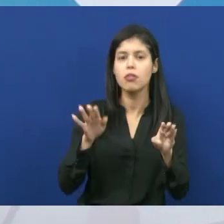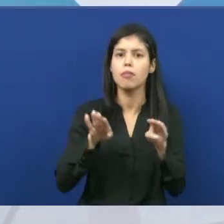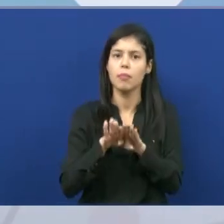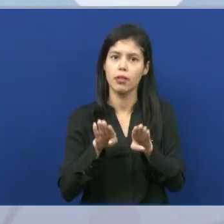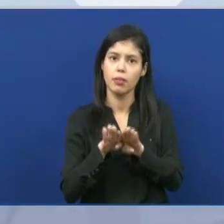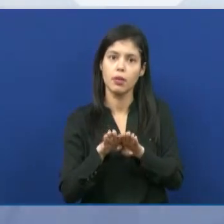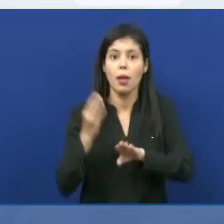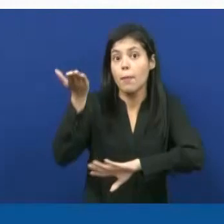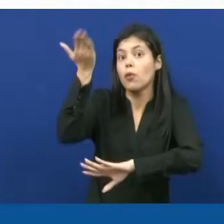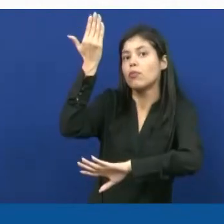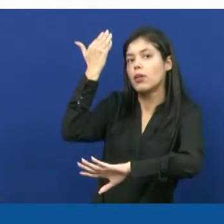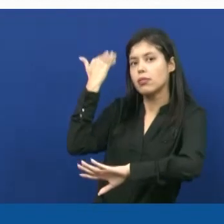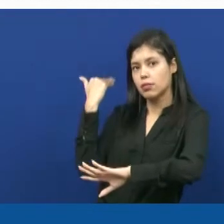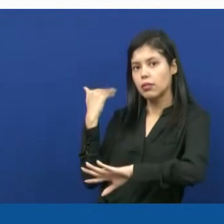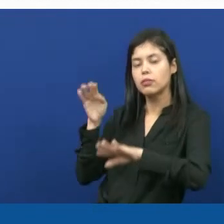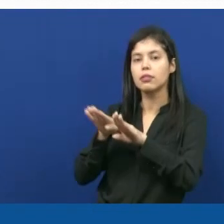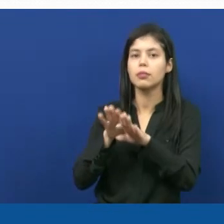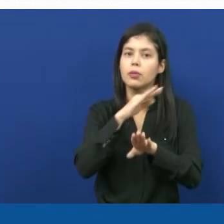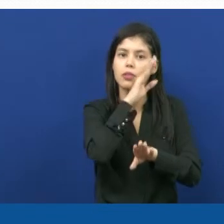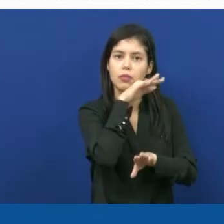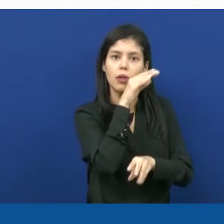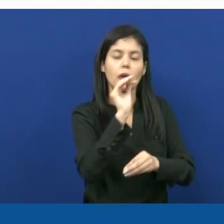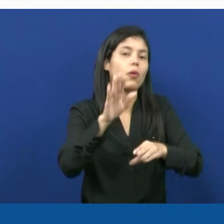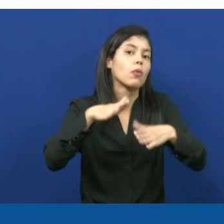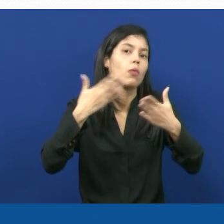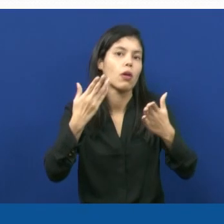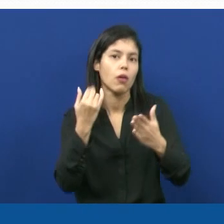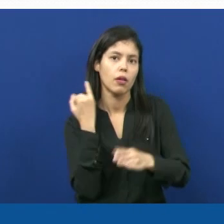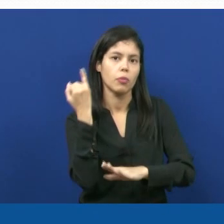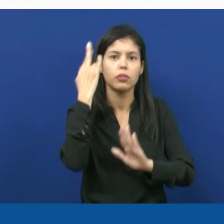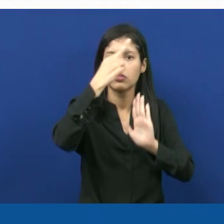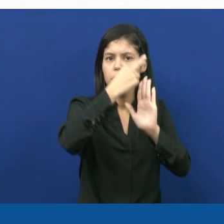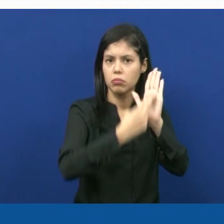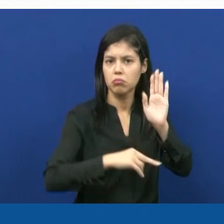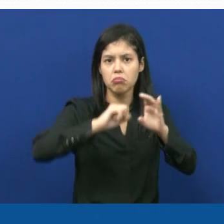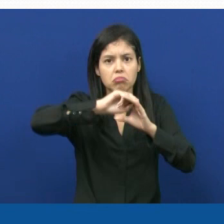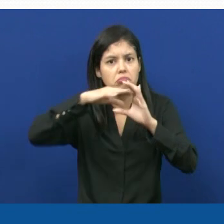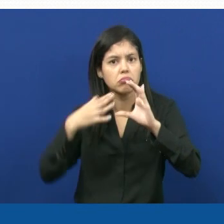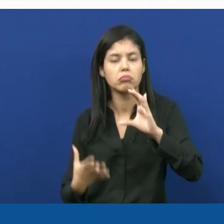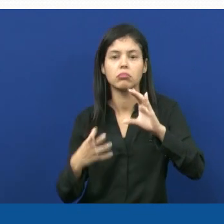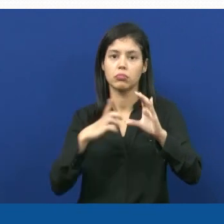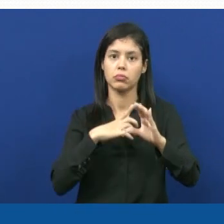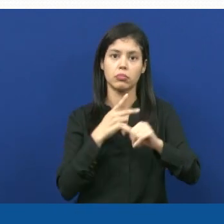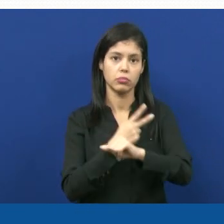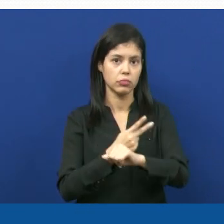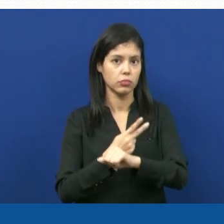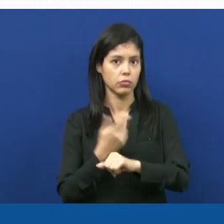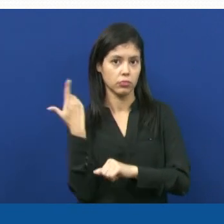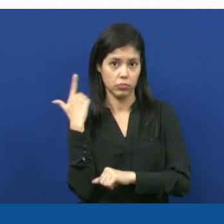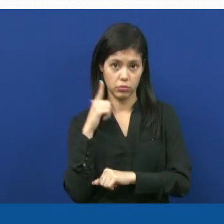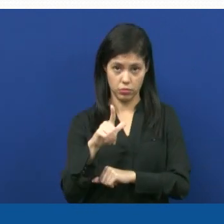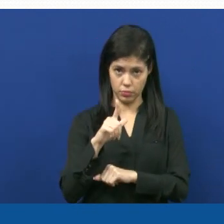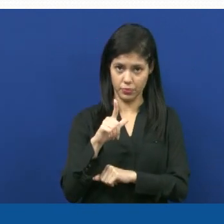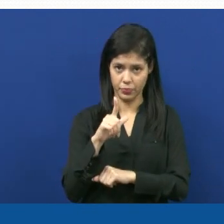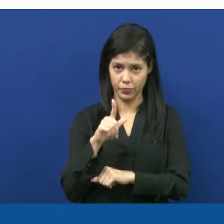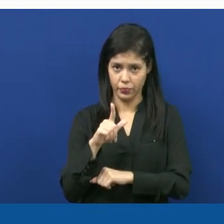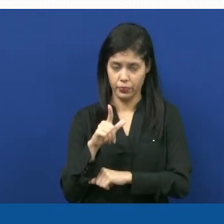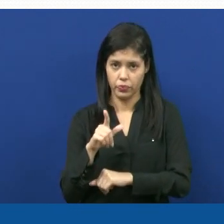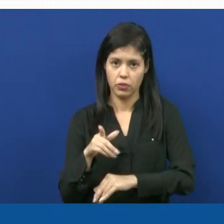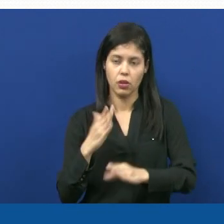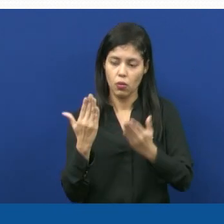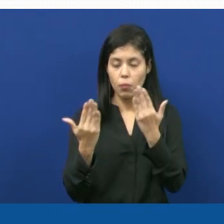anteriormente. E que critérios são esses ou que características são essas que os pesquisadores conseguem aí